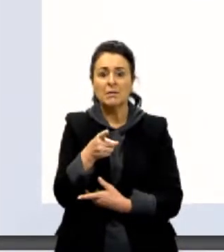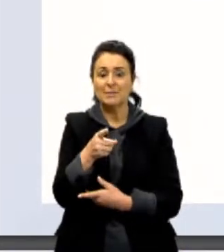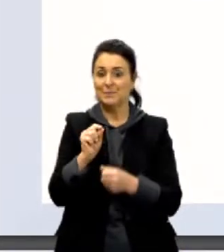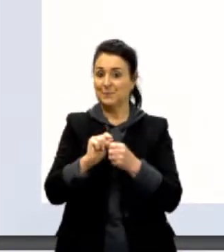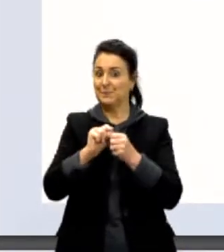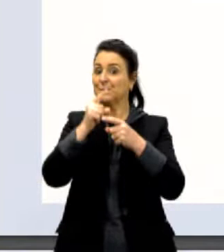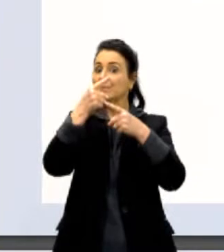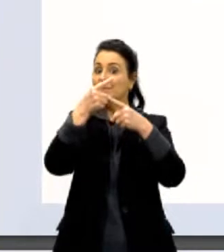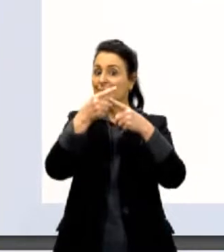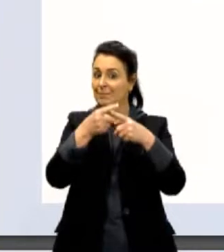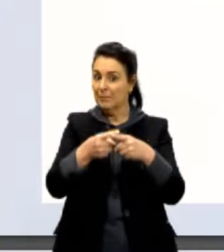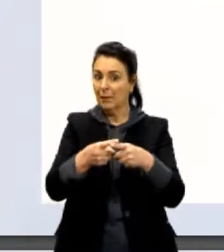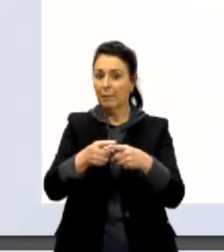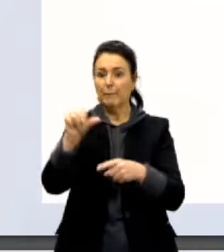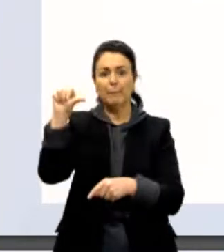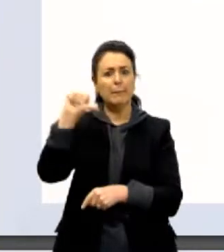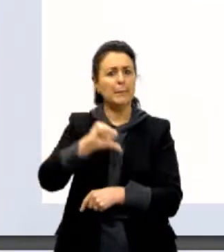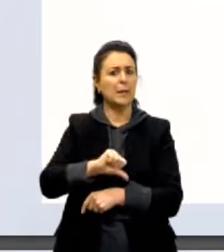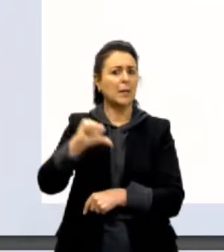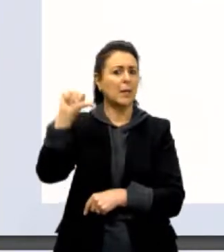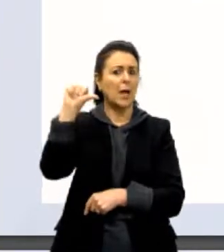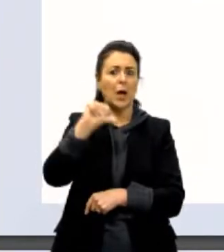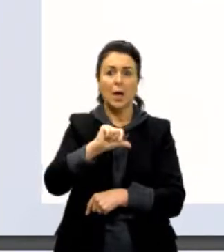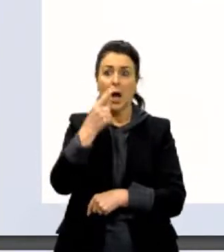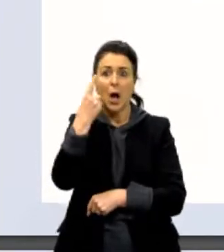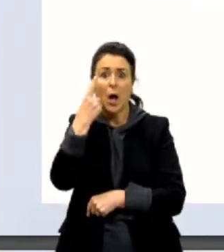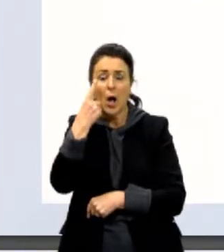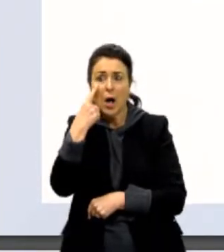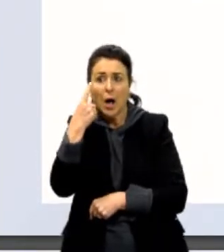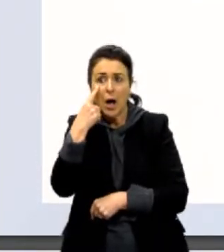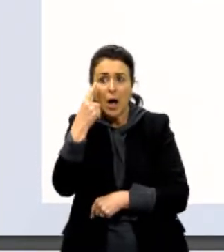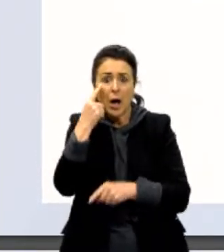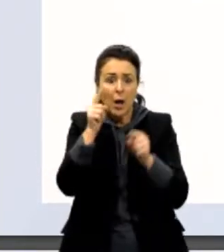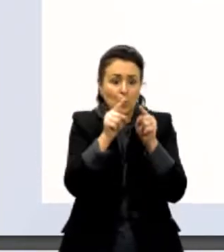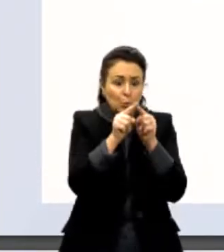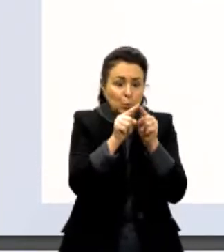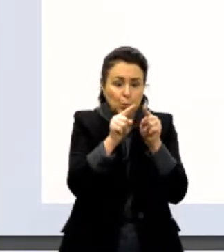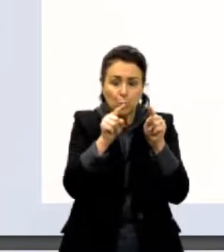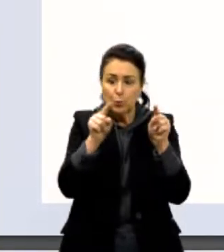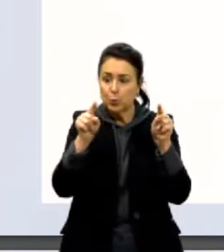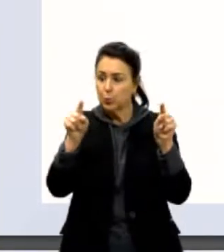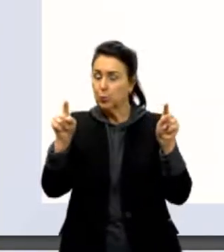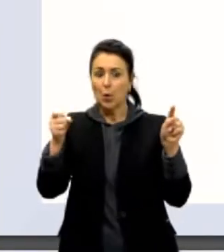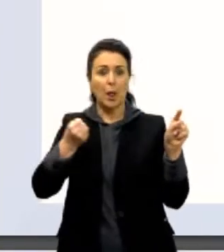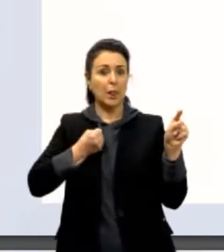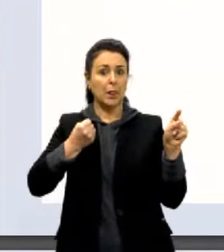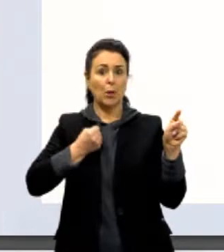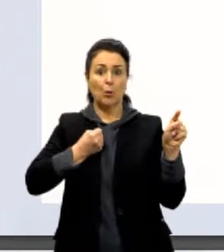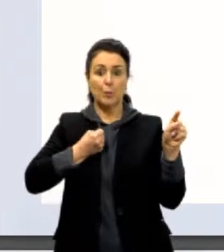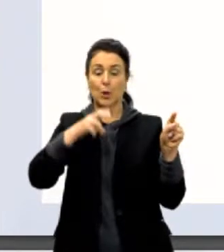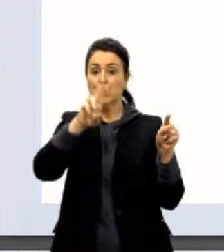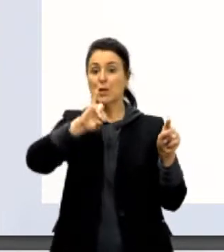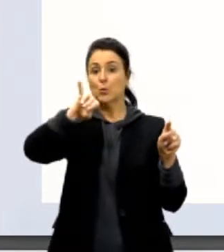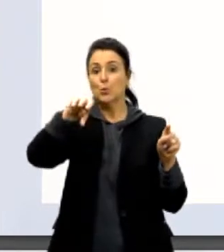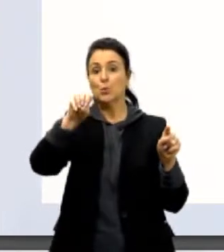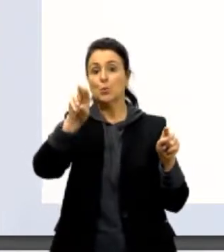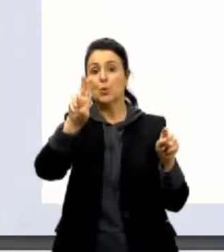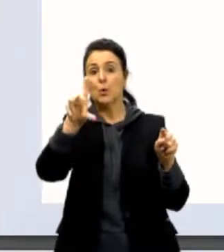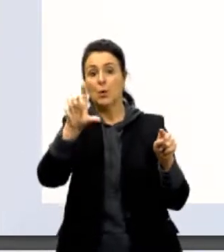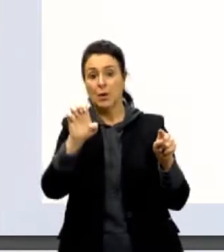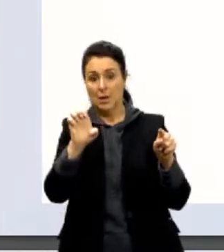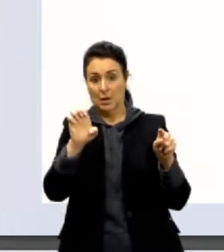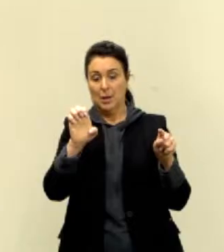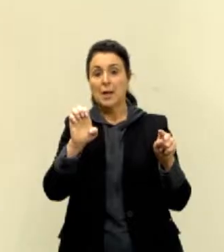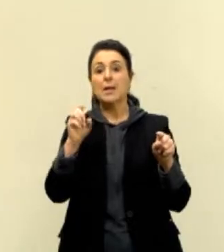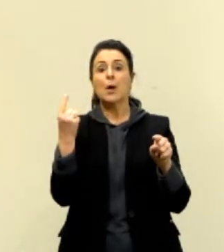aí sim, piorou. Olha o resultado dessa multiplicação. Isso em joules, joules é a unidade de energia.